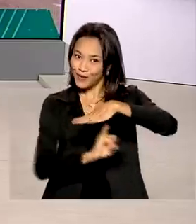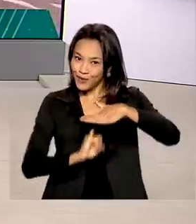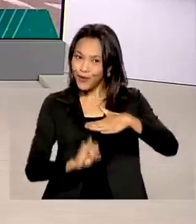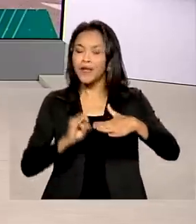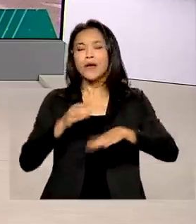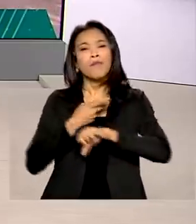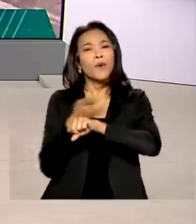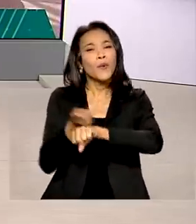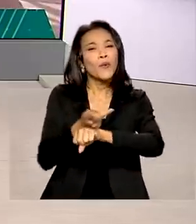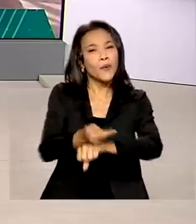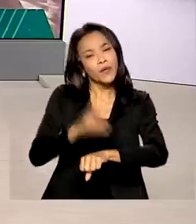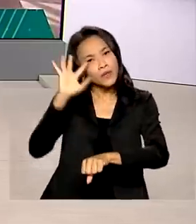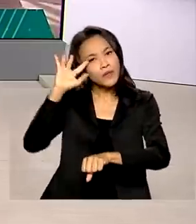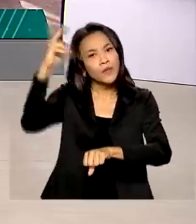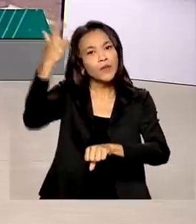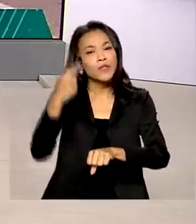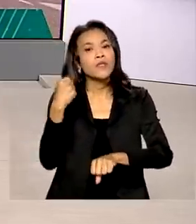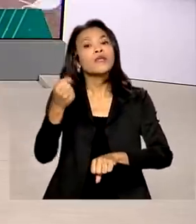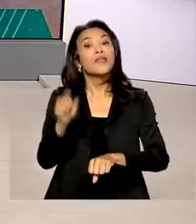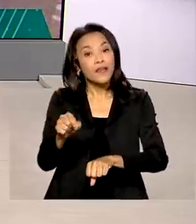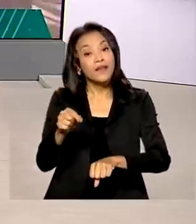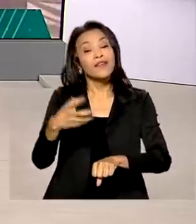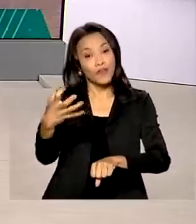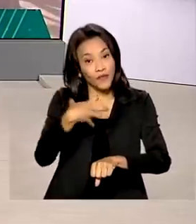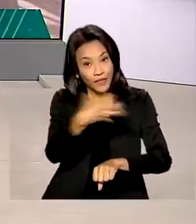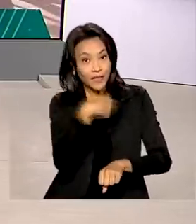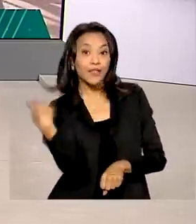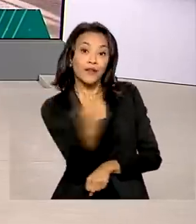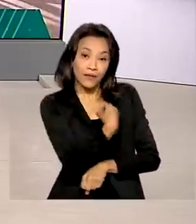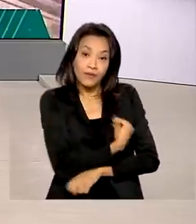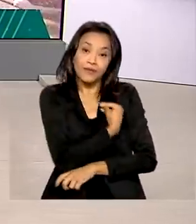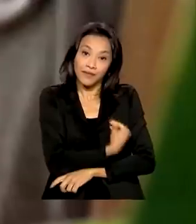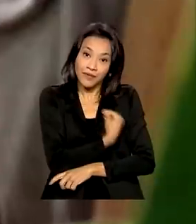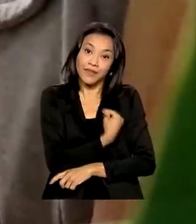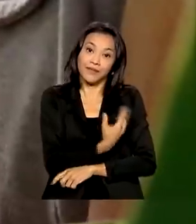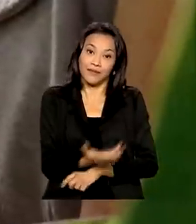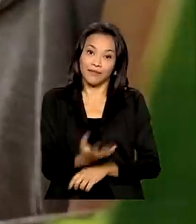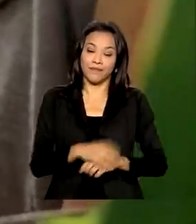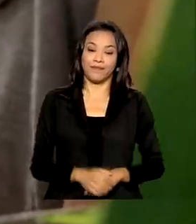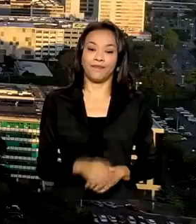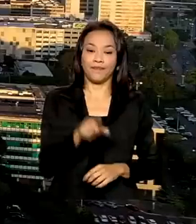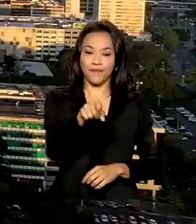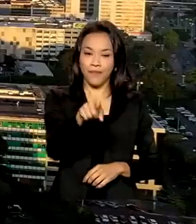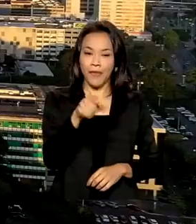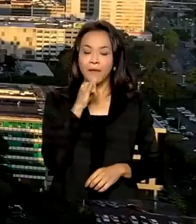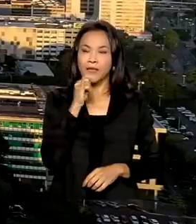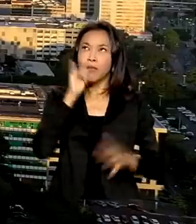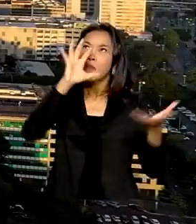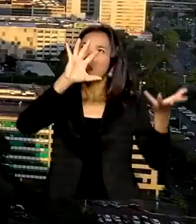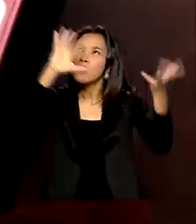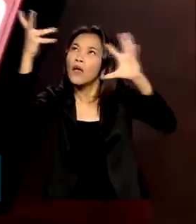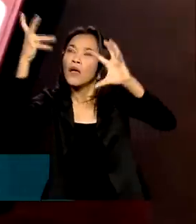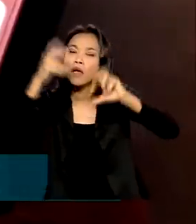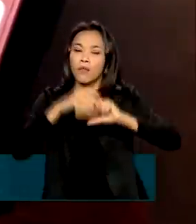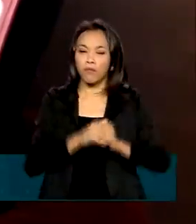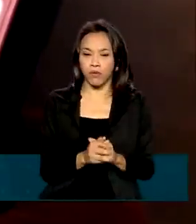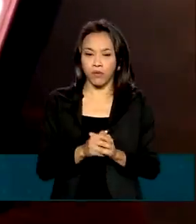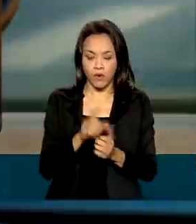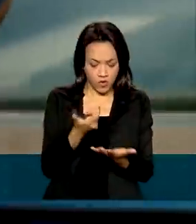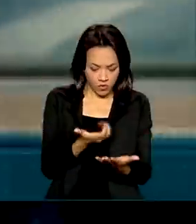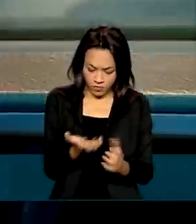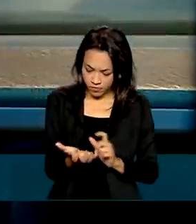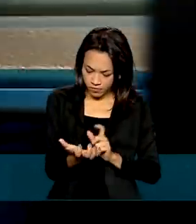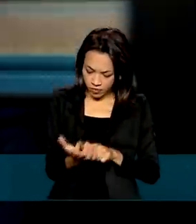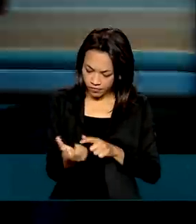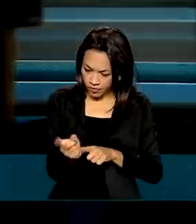de soluções que influenciam diretamente o dia a dia dos brasileiros. Quando checa a previsão do tempo, calcula a rota no